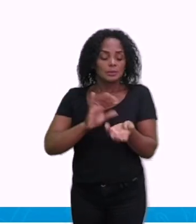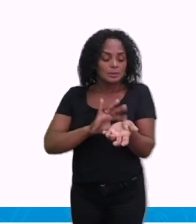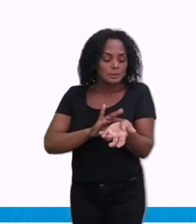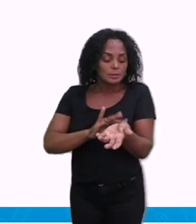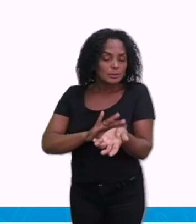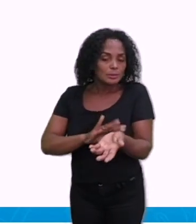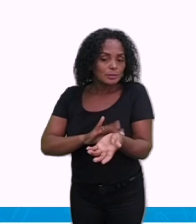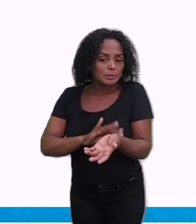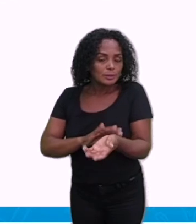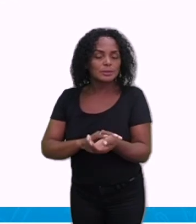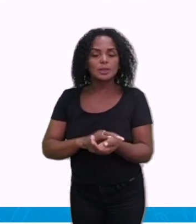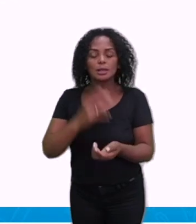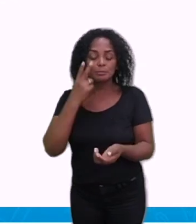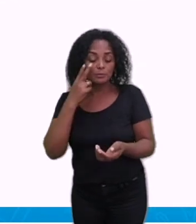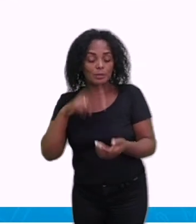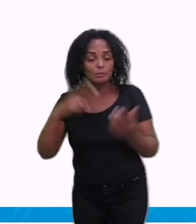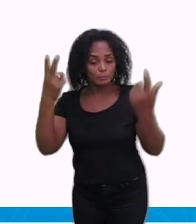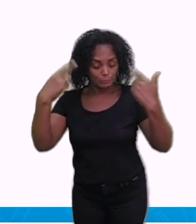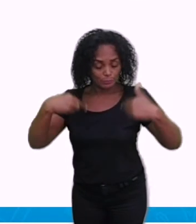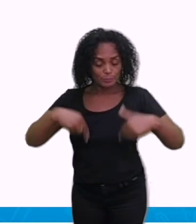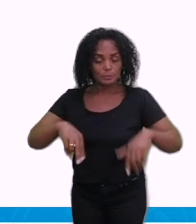vai ser medicado por um profissional.